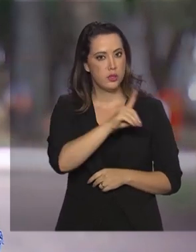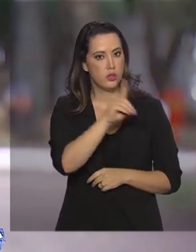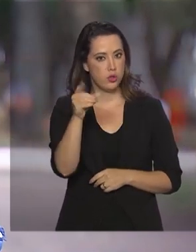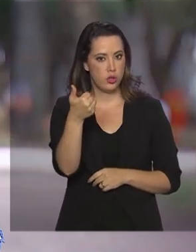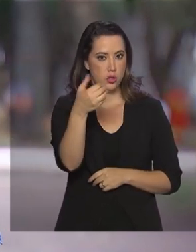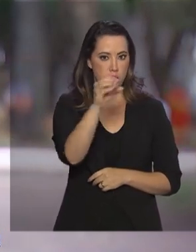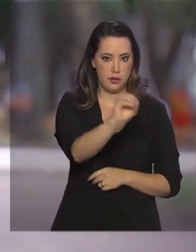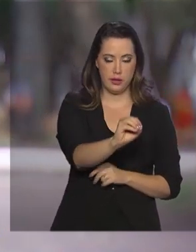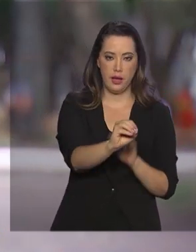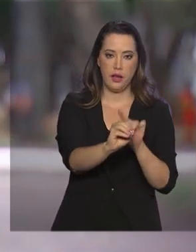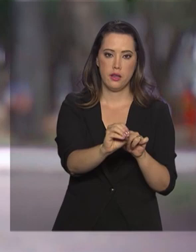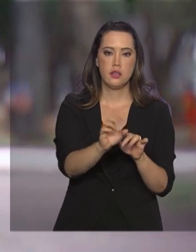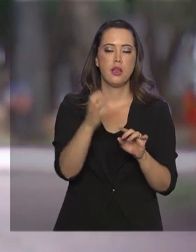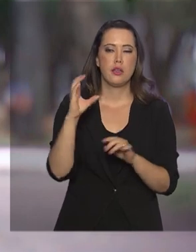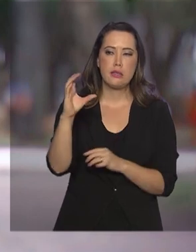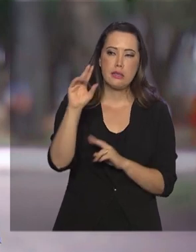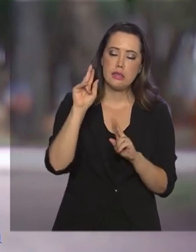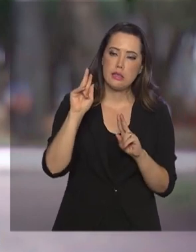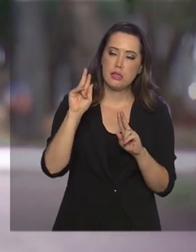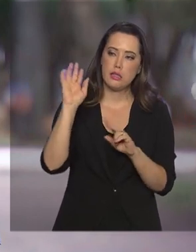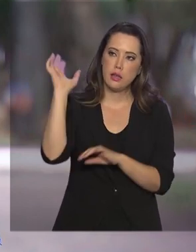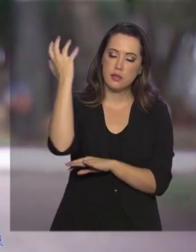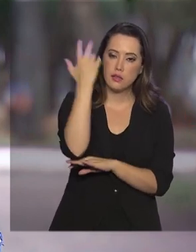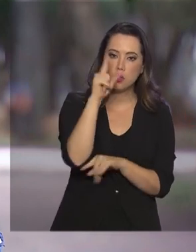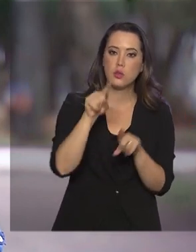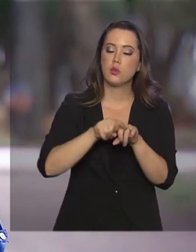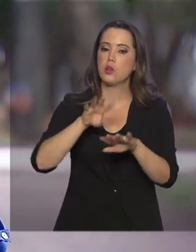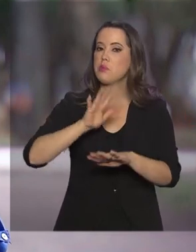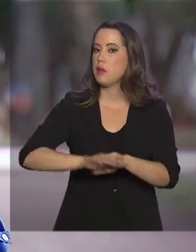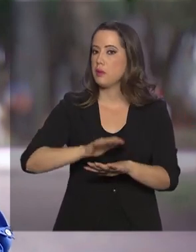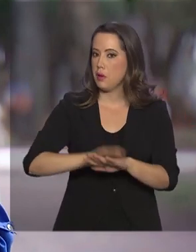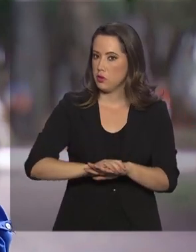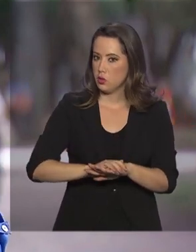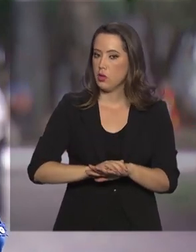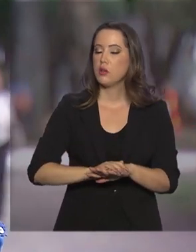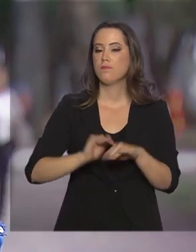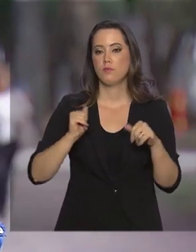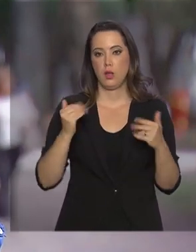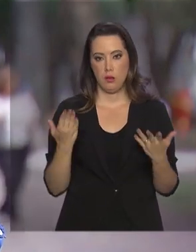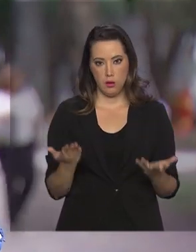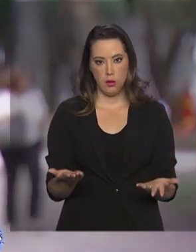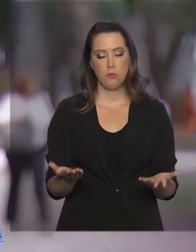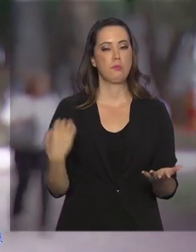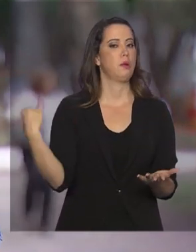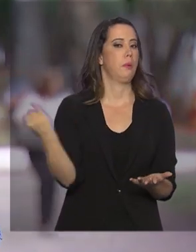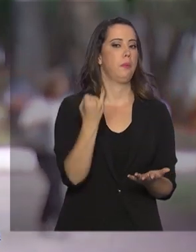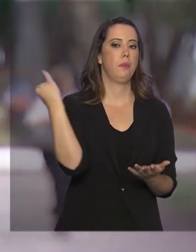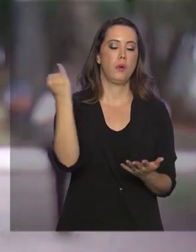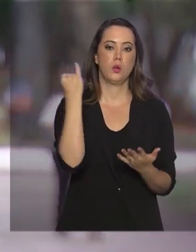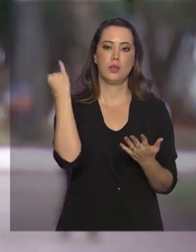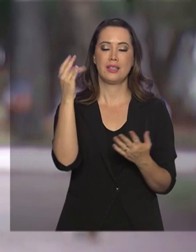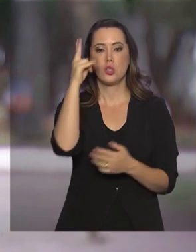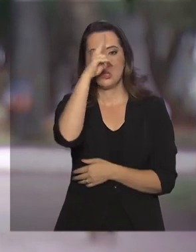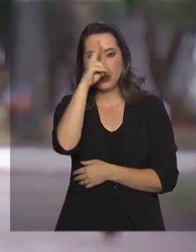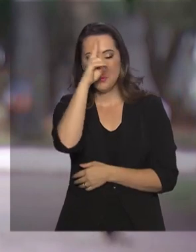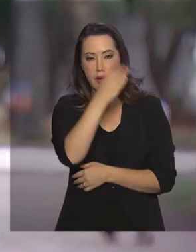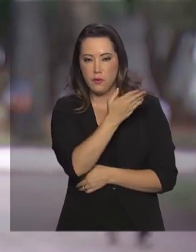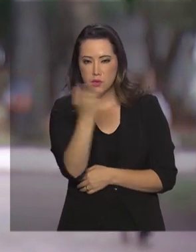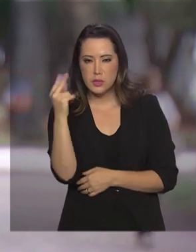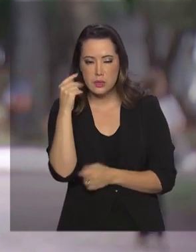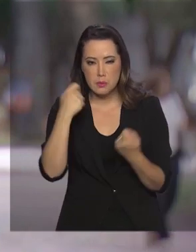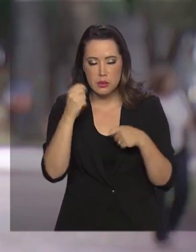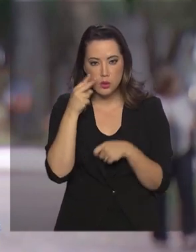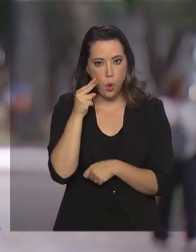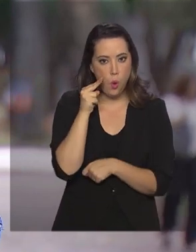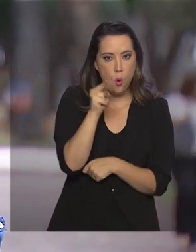testes de ciências da natureza e matemática. É importante lembrar de acessar e checar